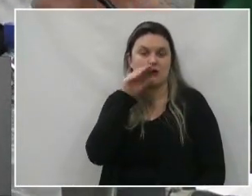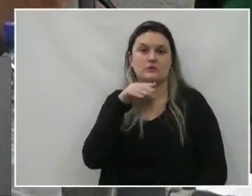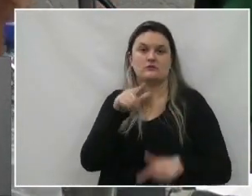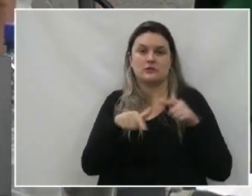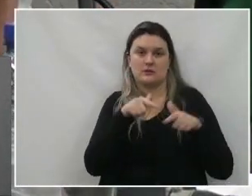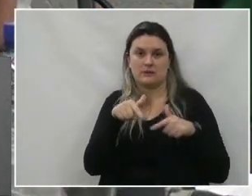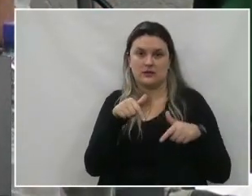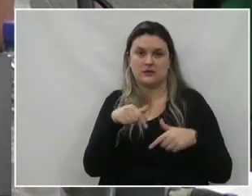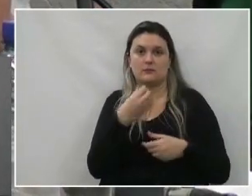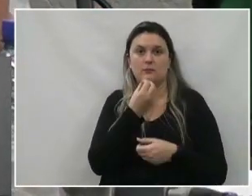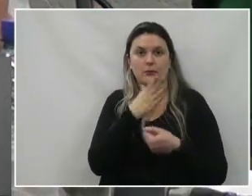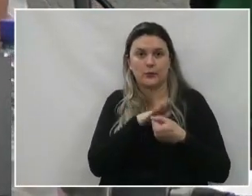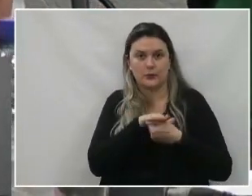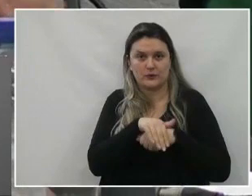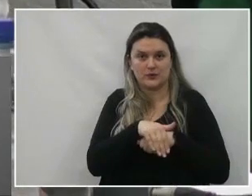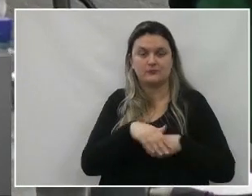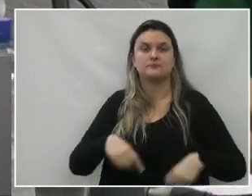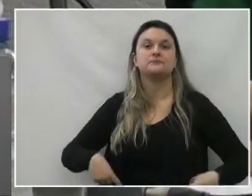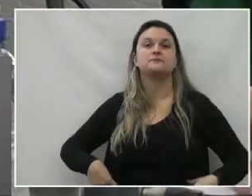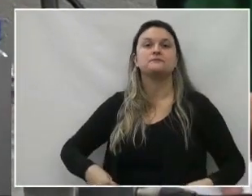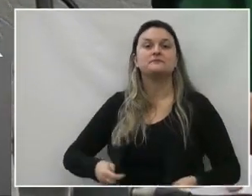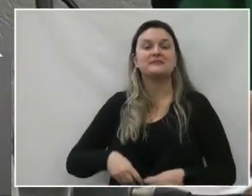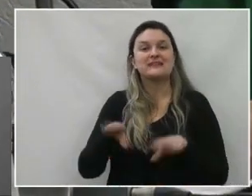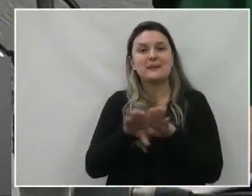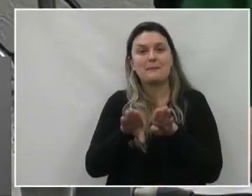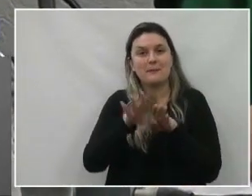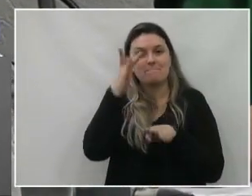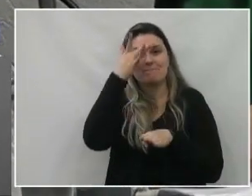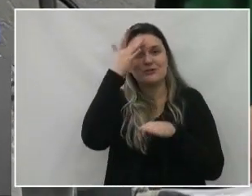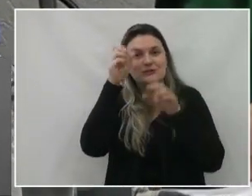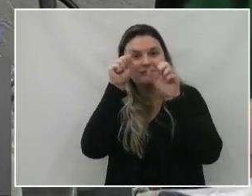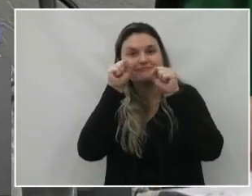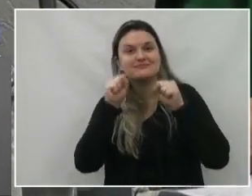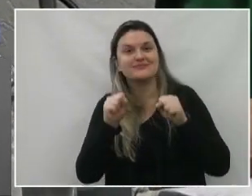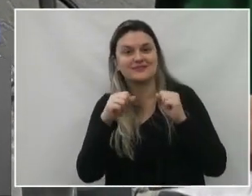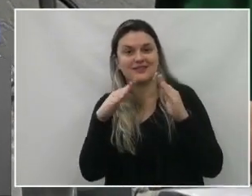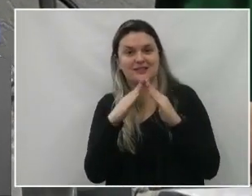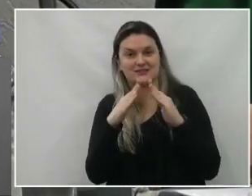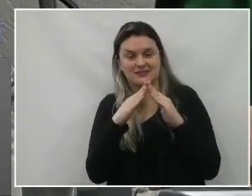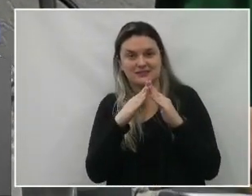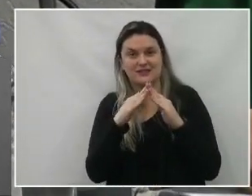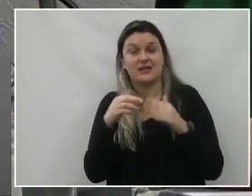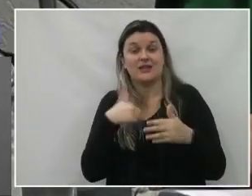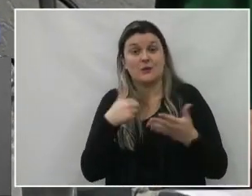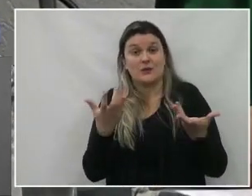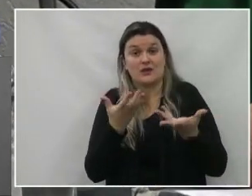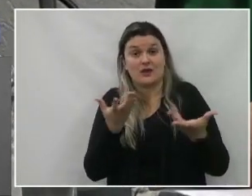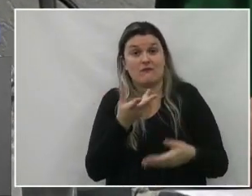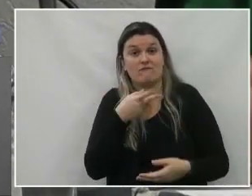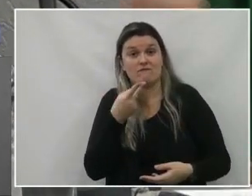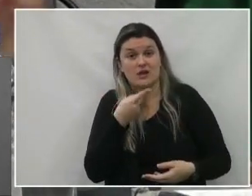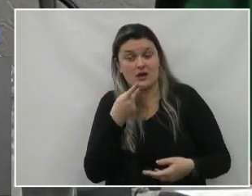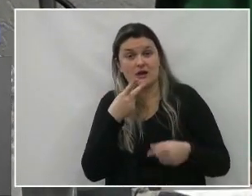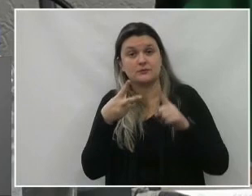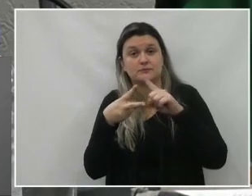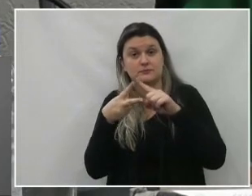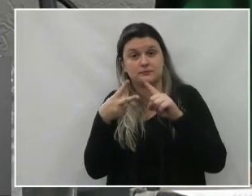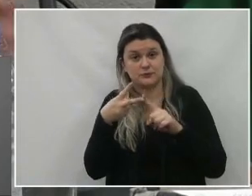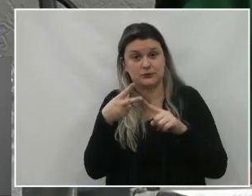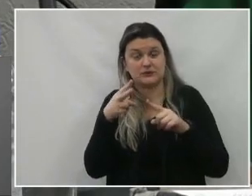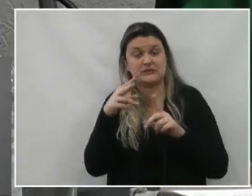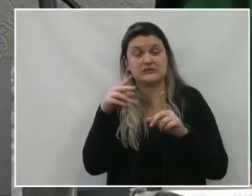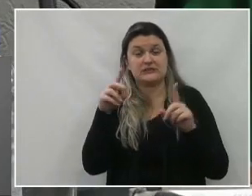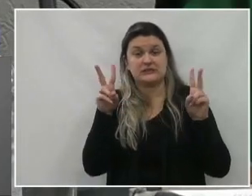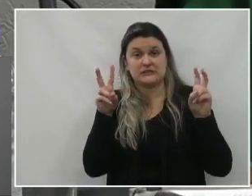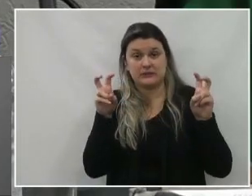casa, muito boa noite e também os internautas que estão em casa nos vendo. Eu quero me reportar, senhor presidente, a dois assuntos